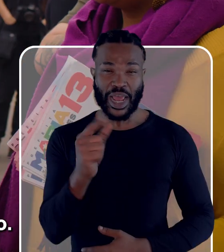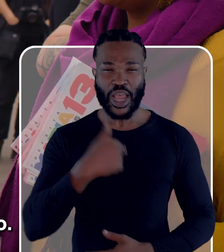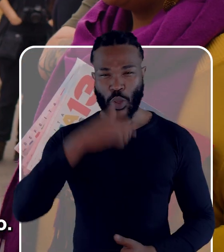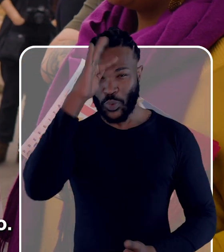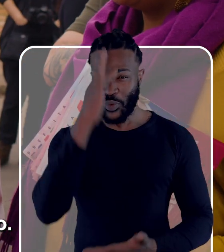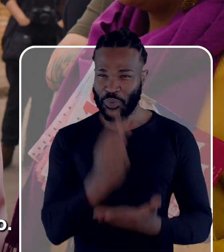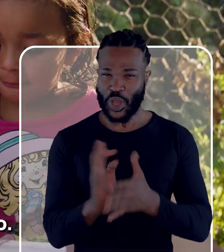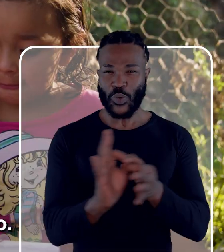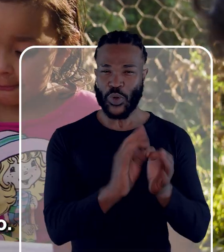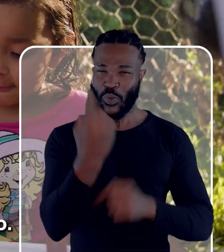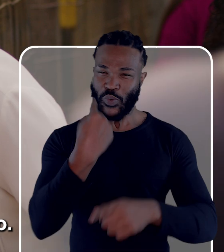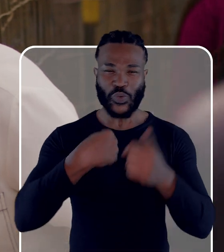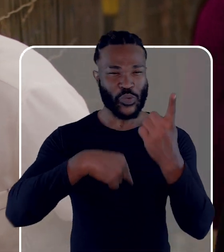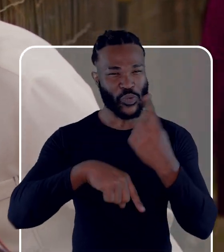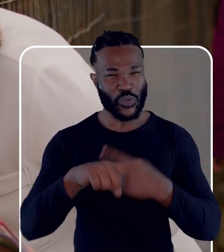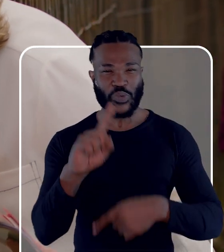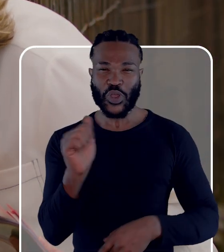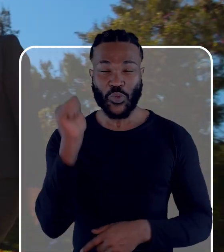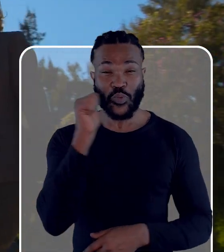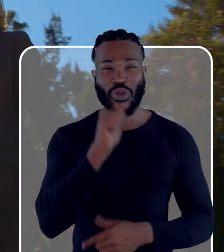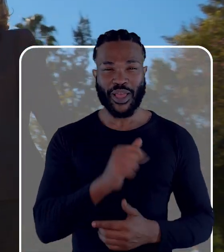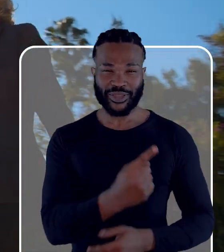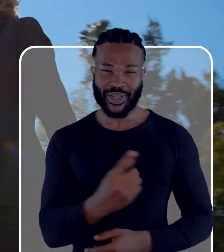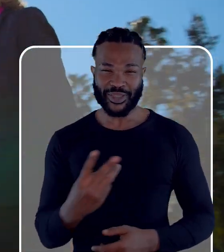com fé, união e reconstrução. Prezi!